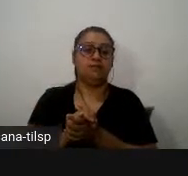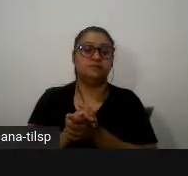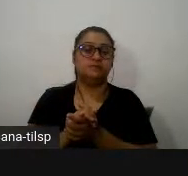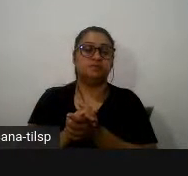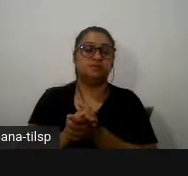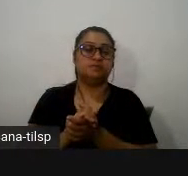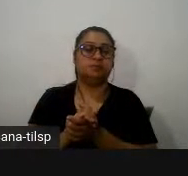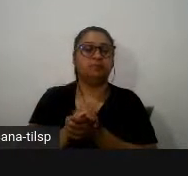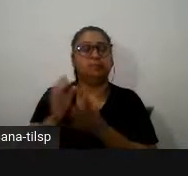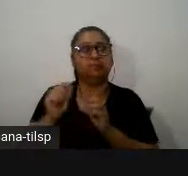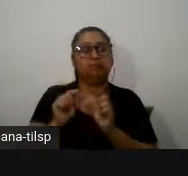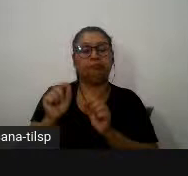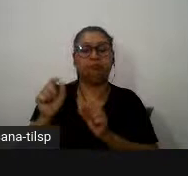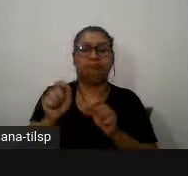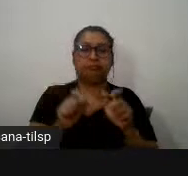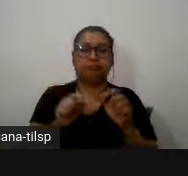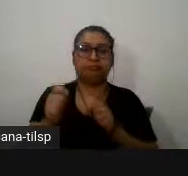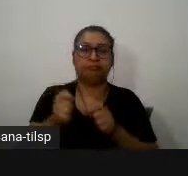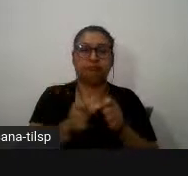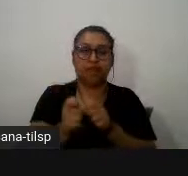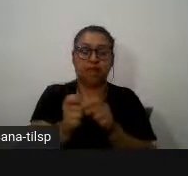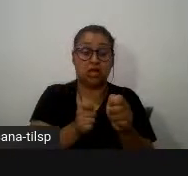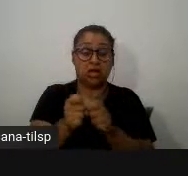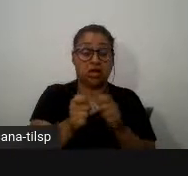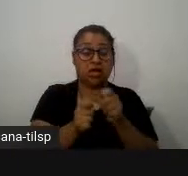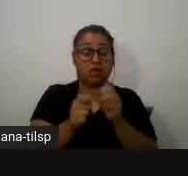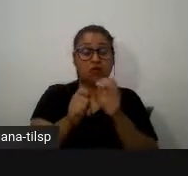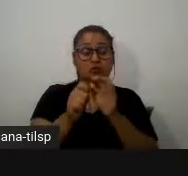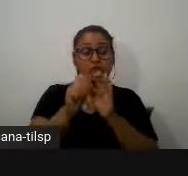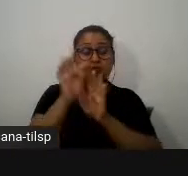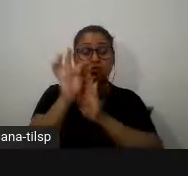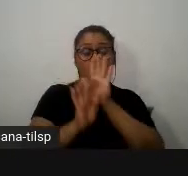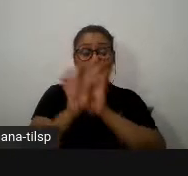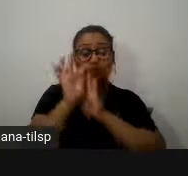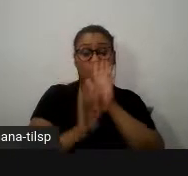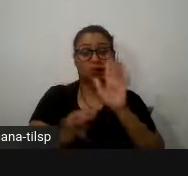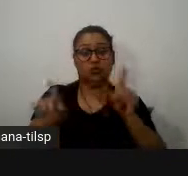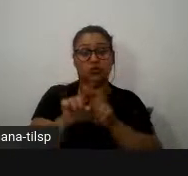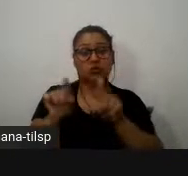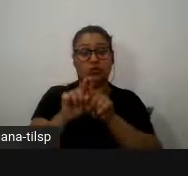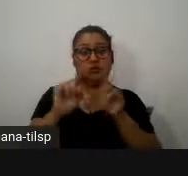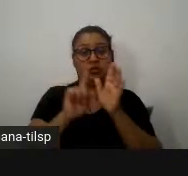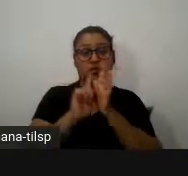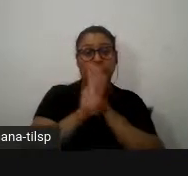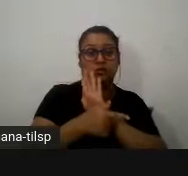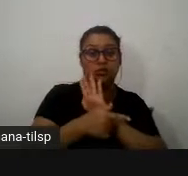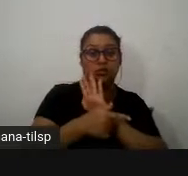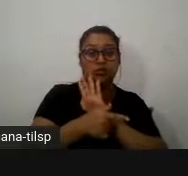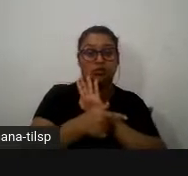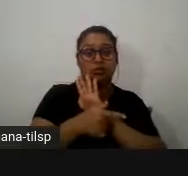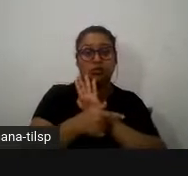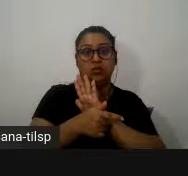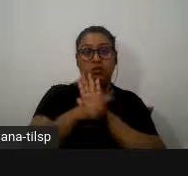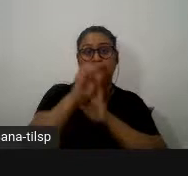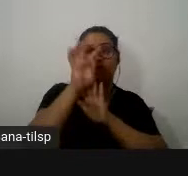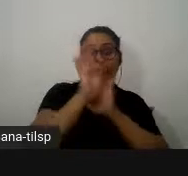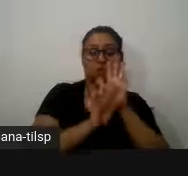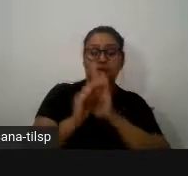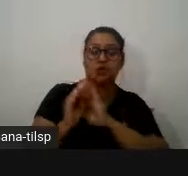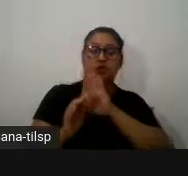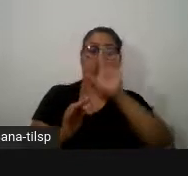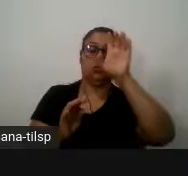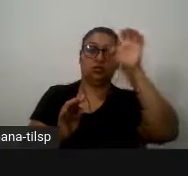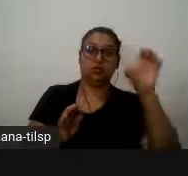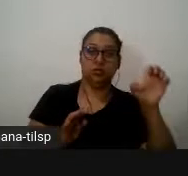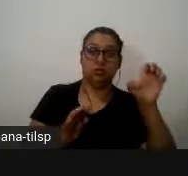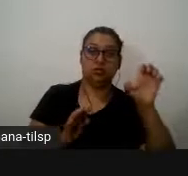articulando esta questão textual com a questão genológica o texto que circula o texto do lado esquerdo que é o nascimento